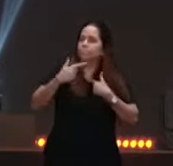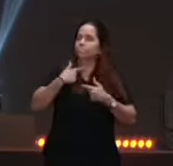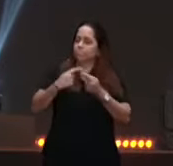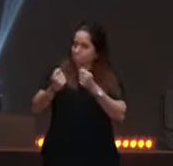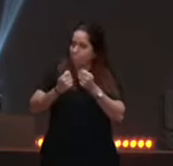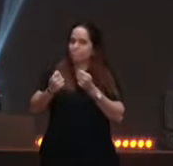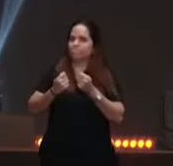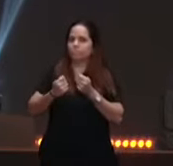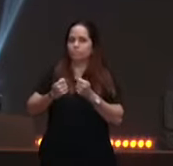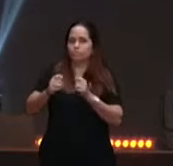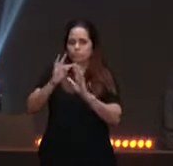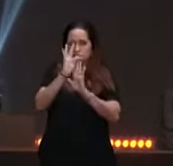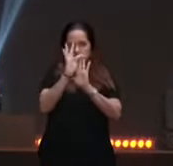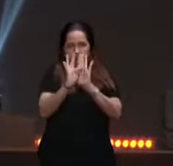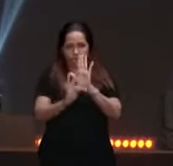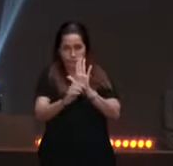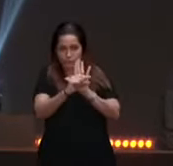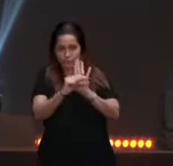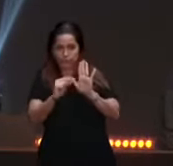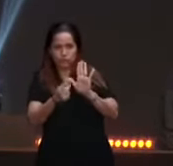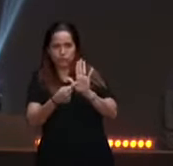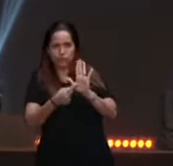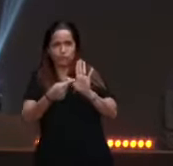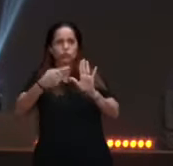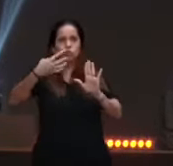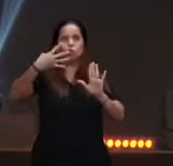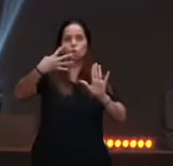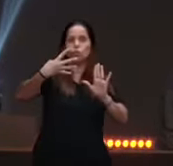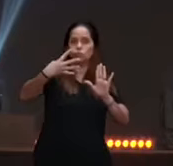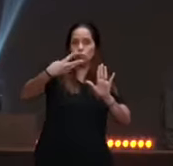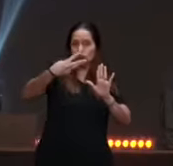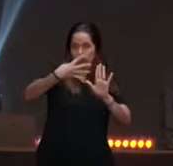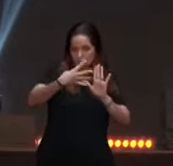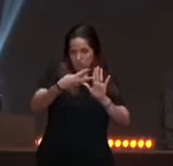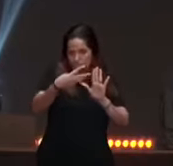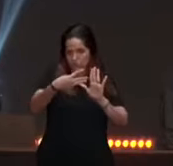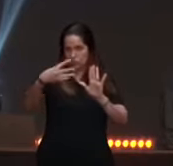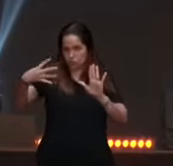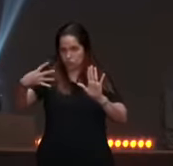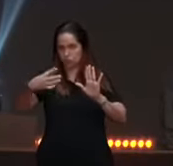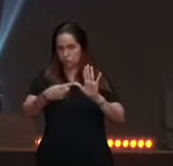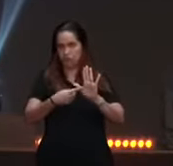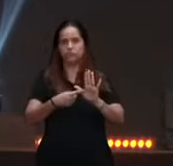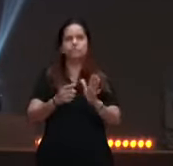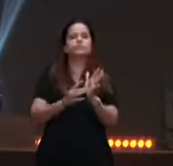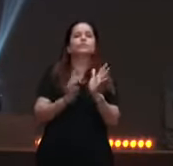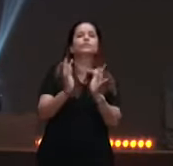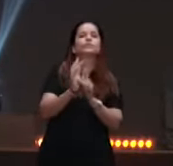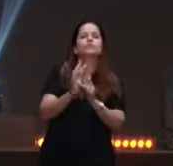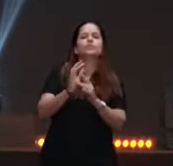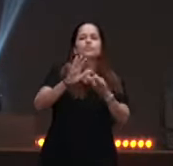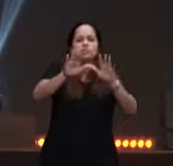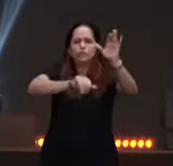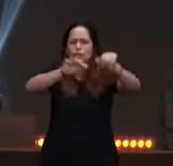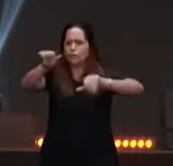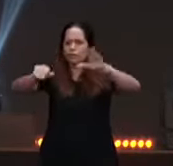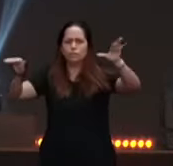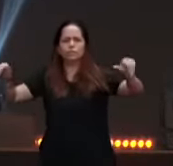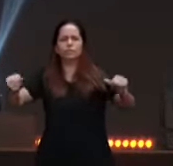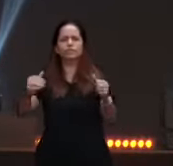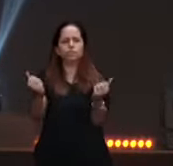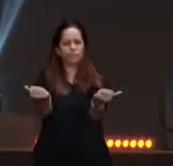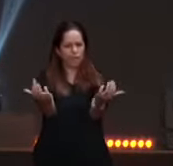34, diz assim, então ele chamou a multidão e os discípulos e disse, se alguém quiser